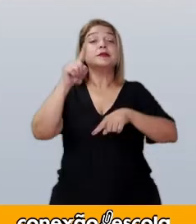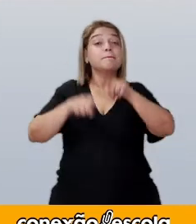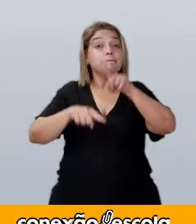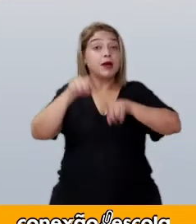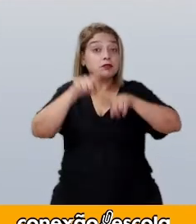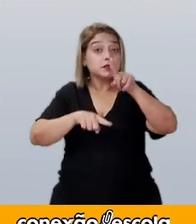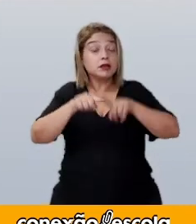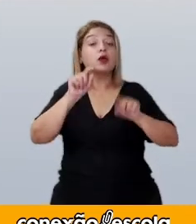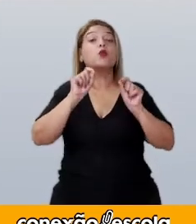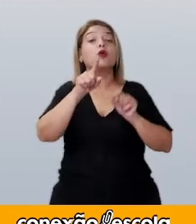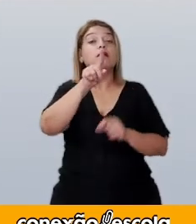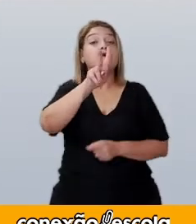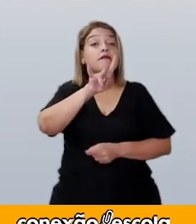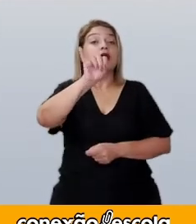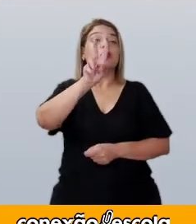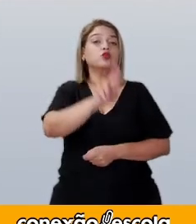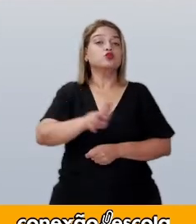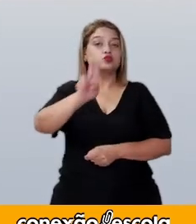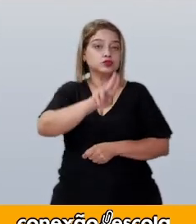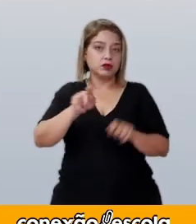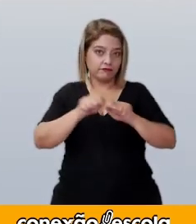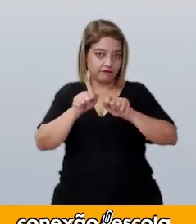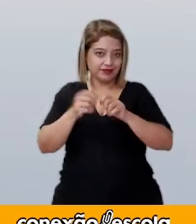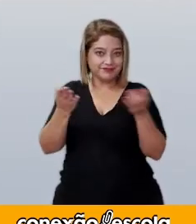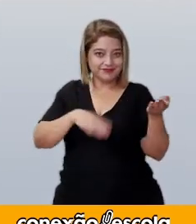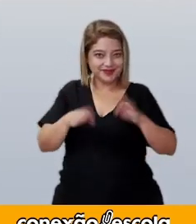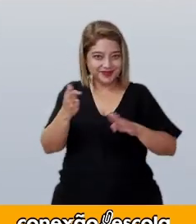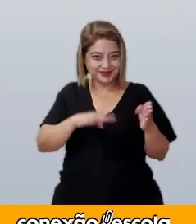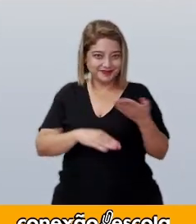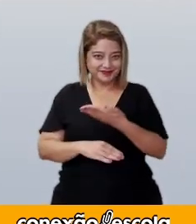Materiais, o material que vai ser utilizado.